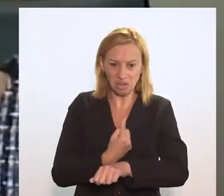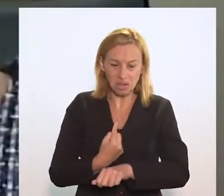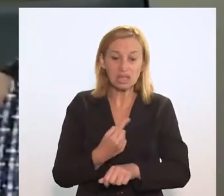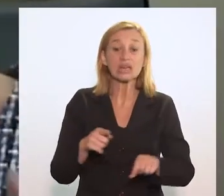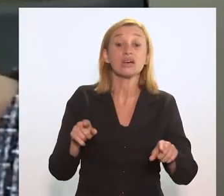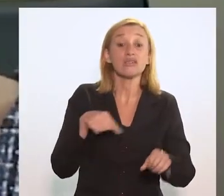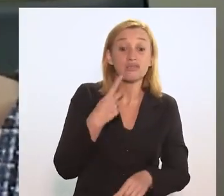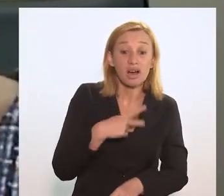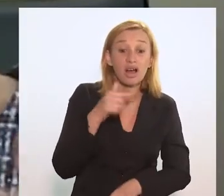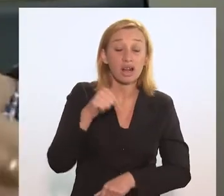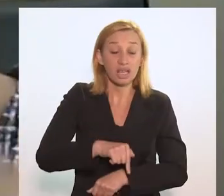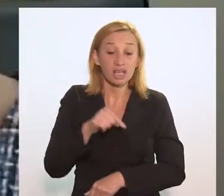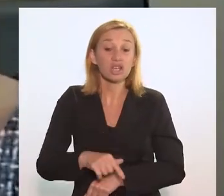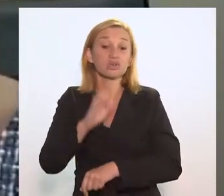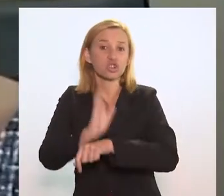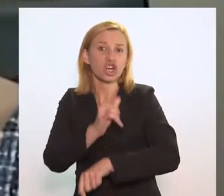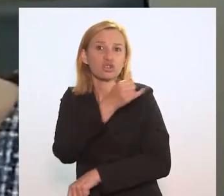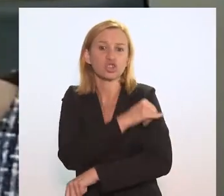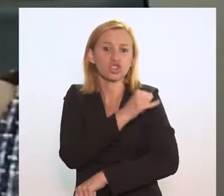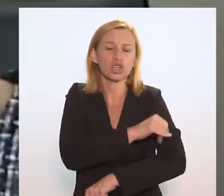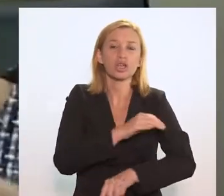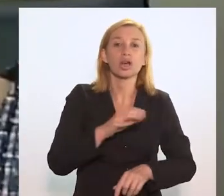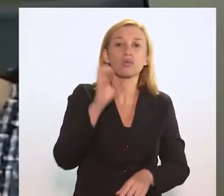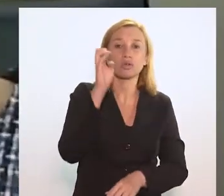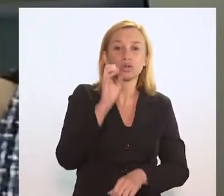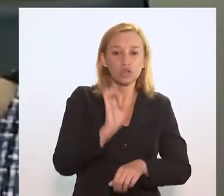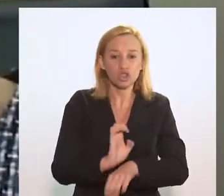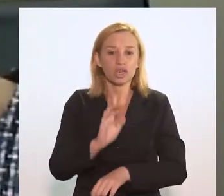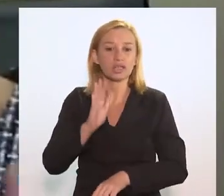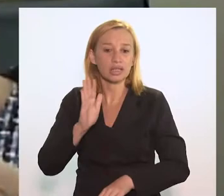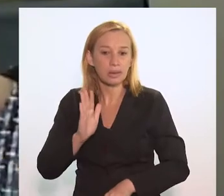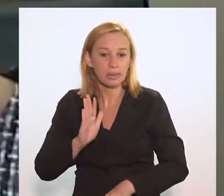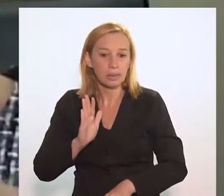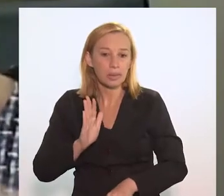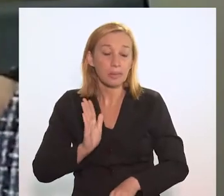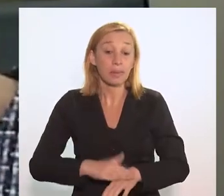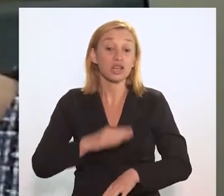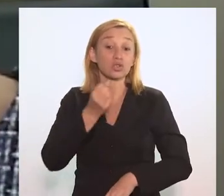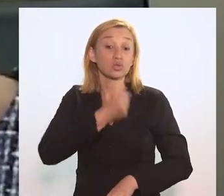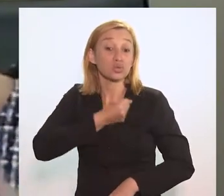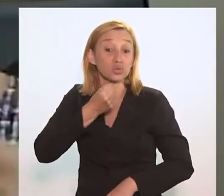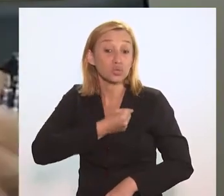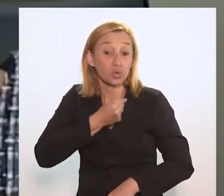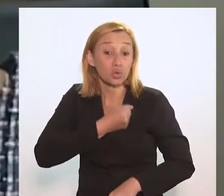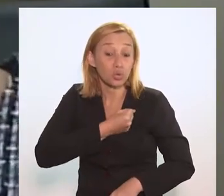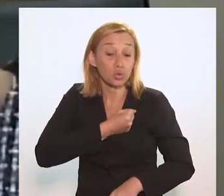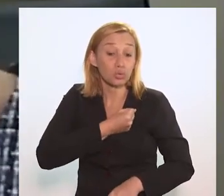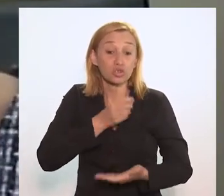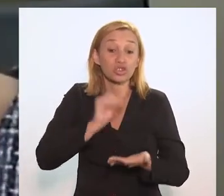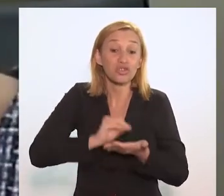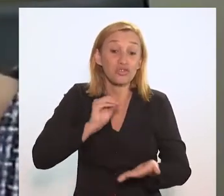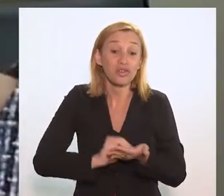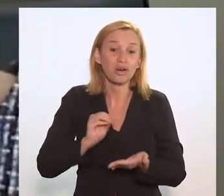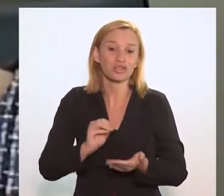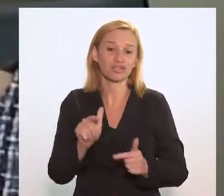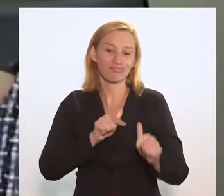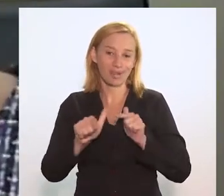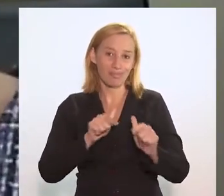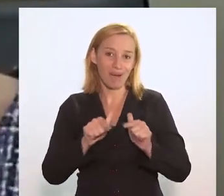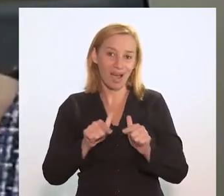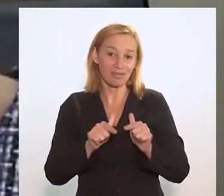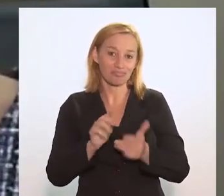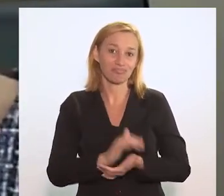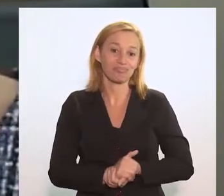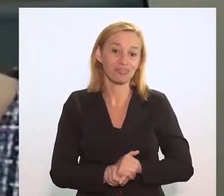Registe-se aqui que o Estado do Rio de Janeiro é o Estado que tem os maiores índices de desemprego. Nós